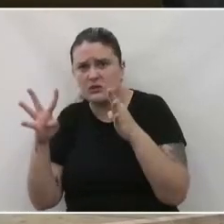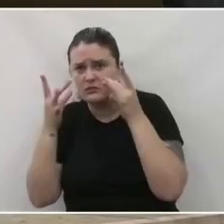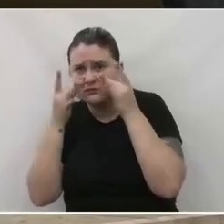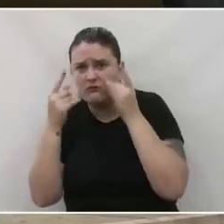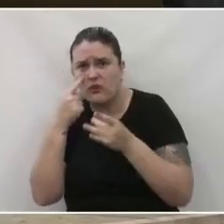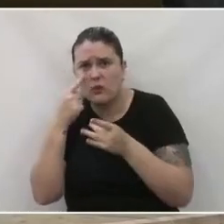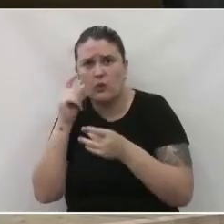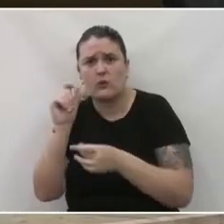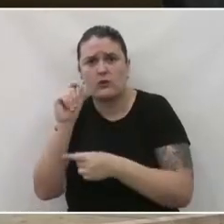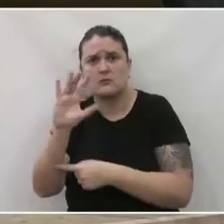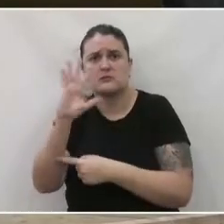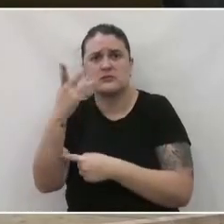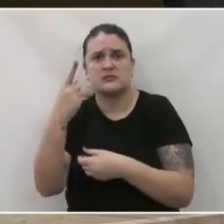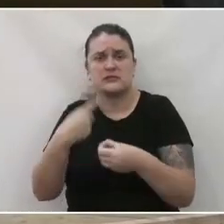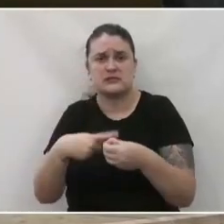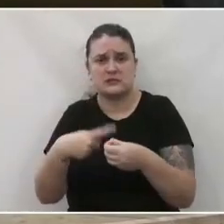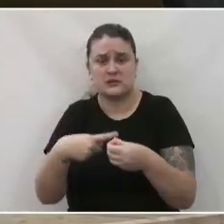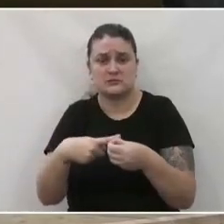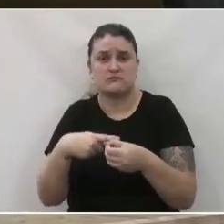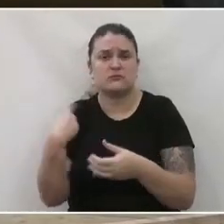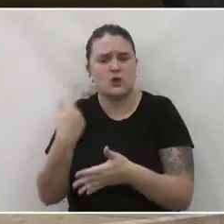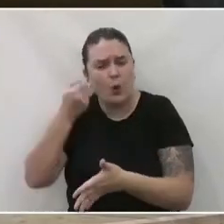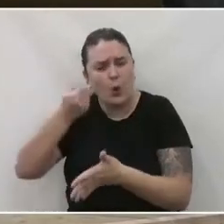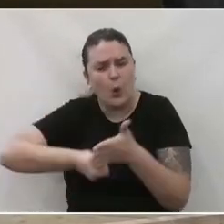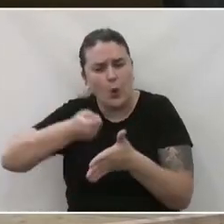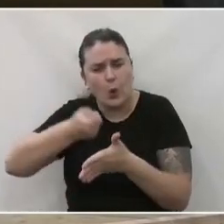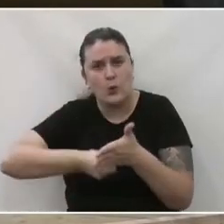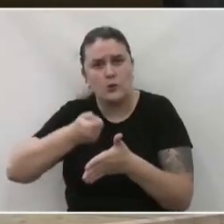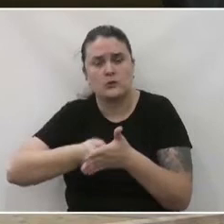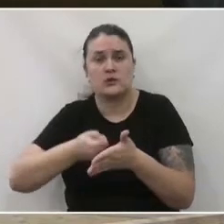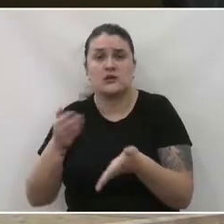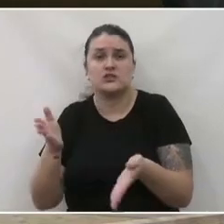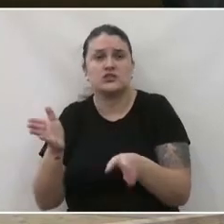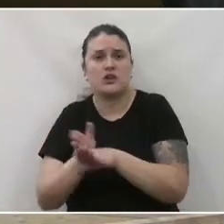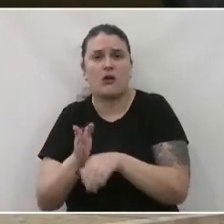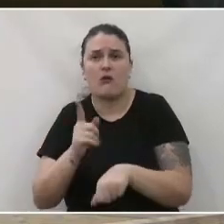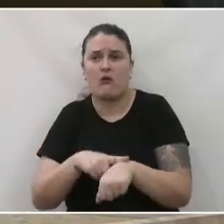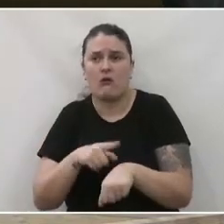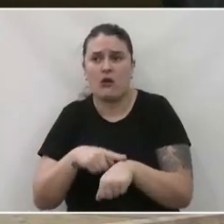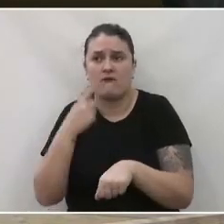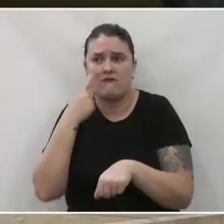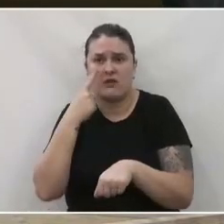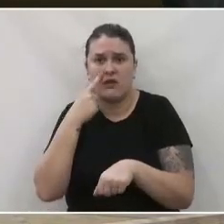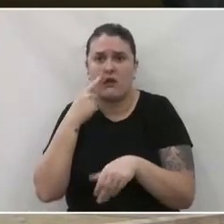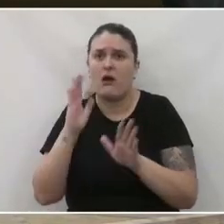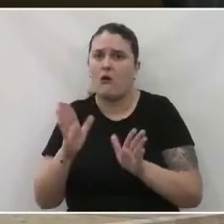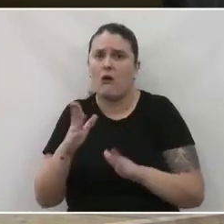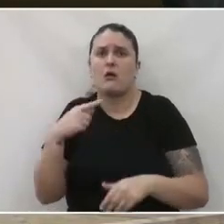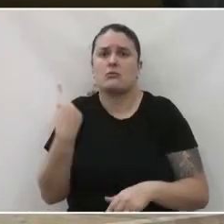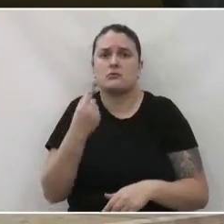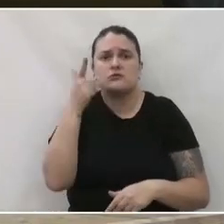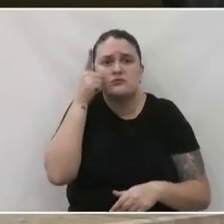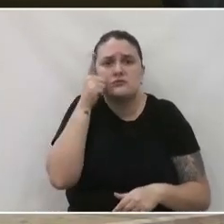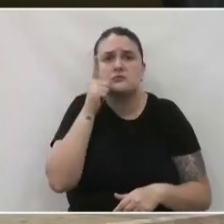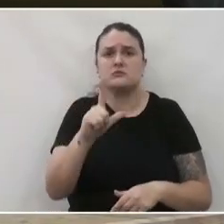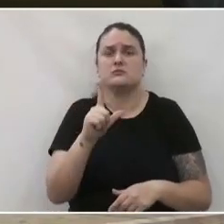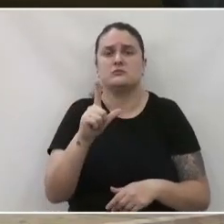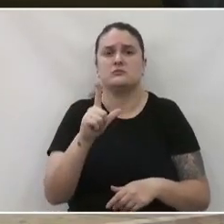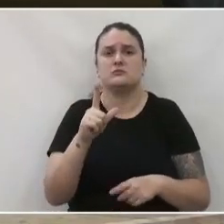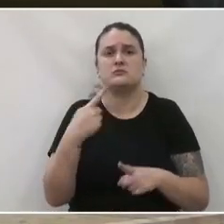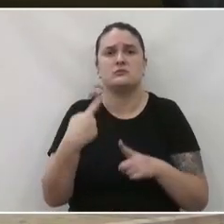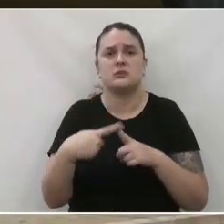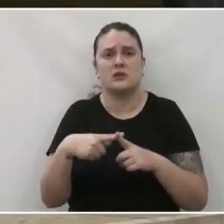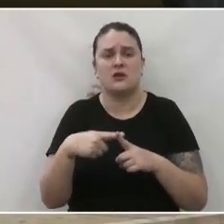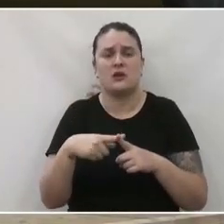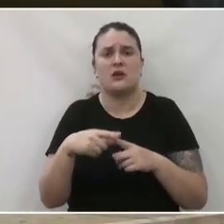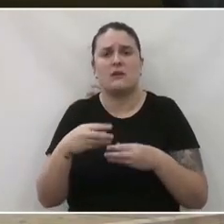acontecendo na nossa cidade. Então, gente vai lutar até chegar uma hora e dizer agora nós conseguimos esse benefício